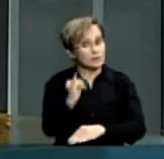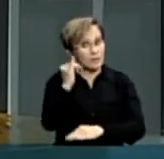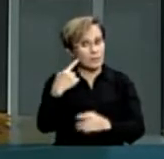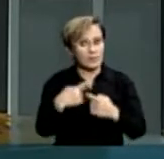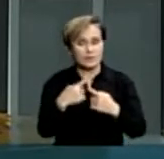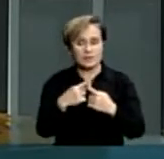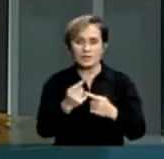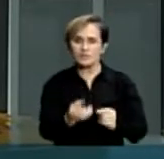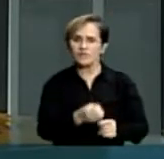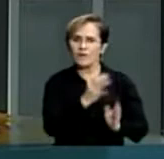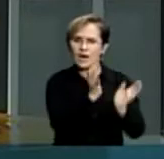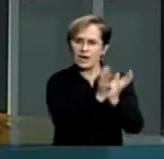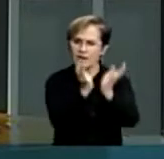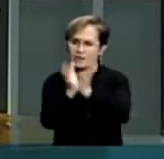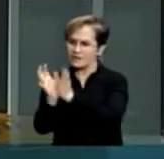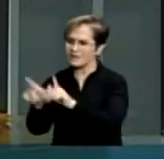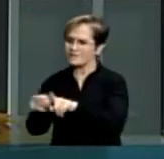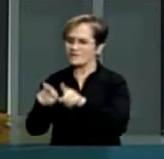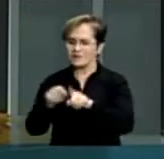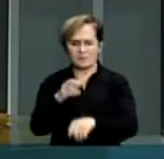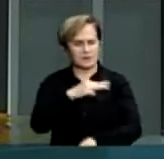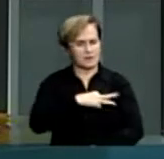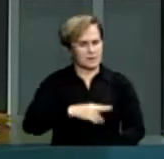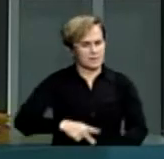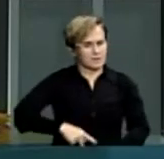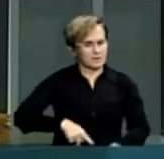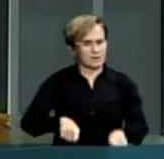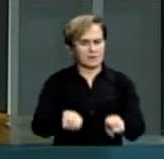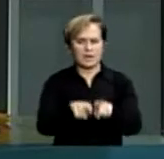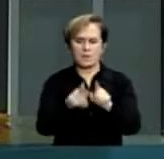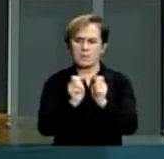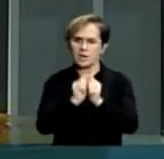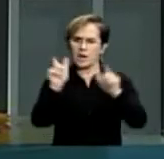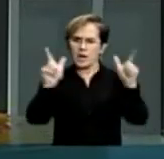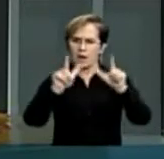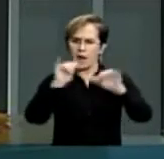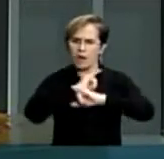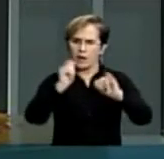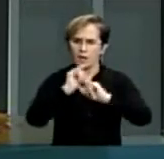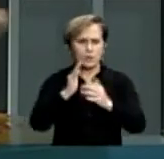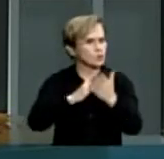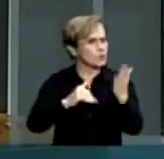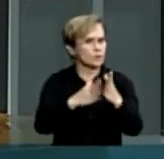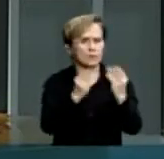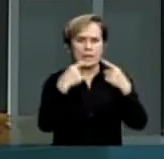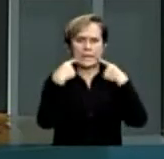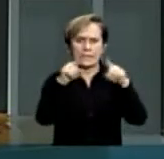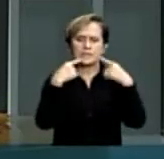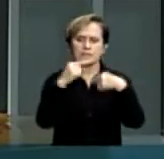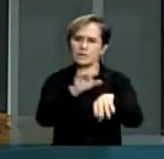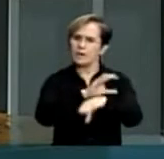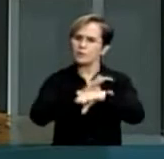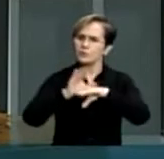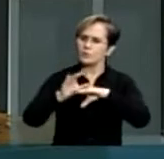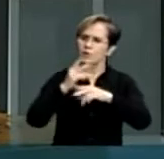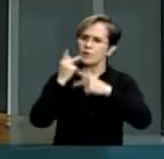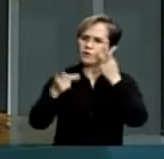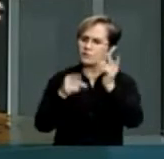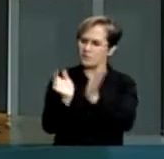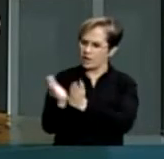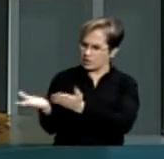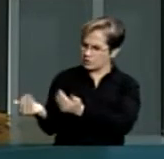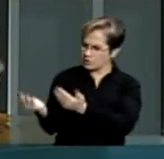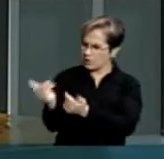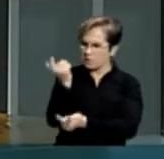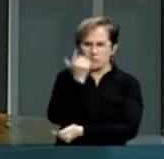diversos segmentos, inclusive Ministério Público, imprensa, todos criticando o curso, dizendo que esse jovem